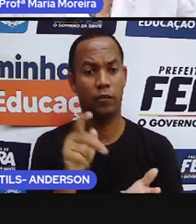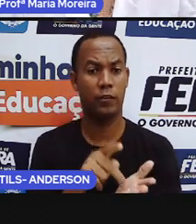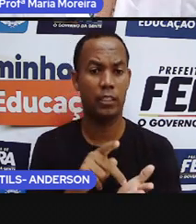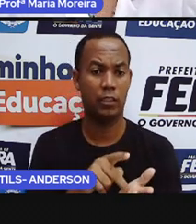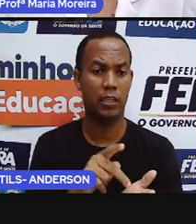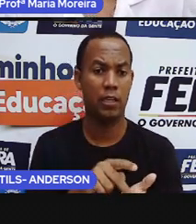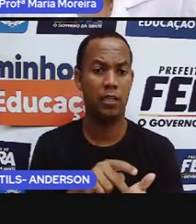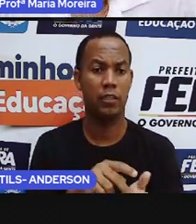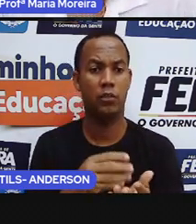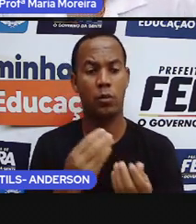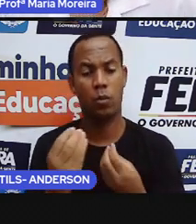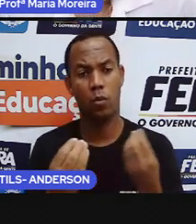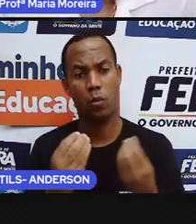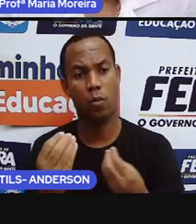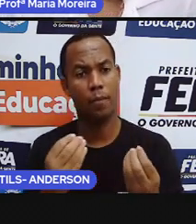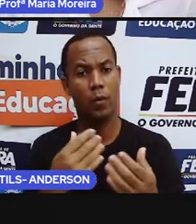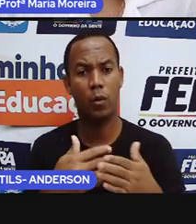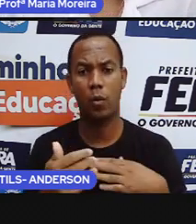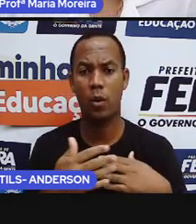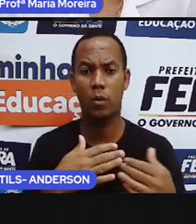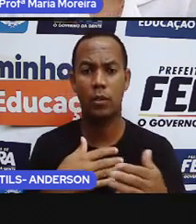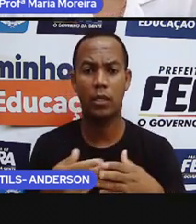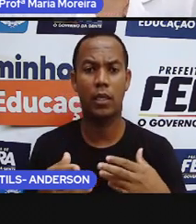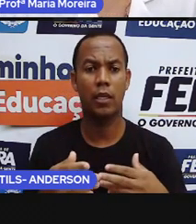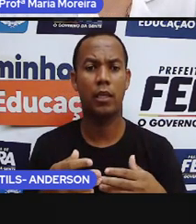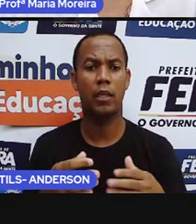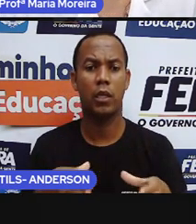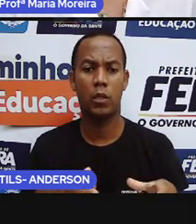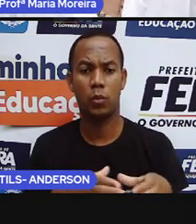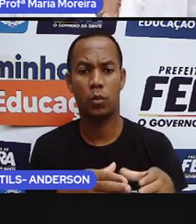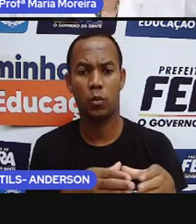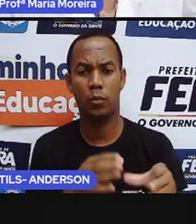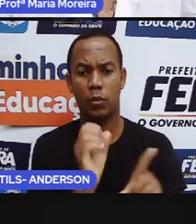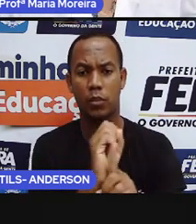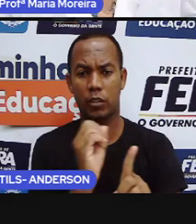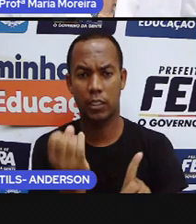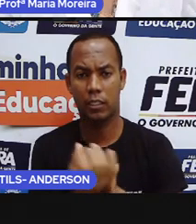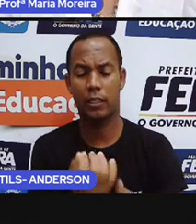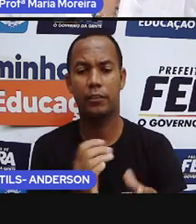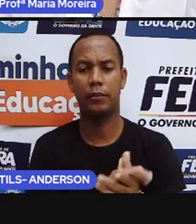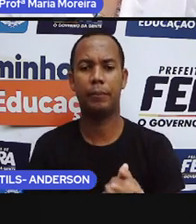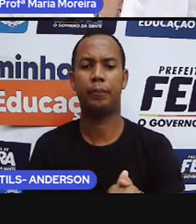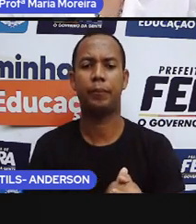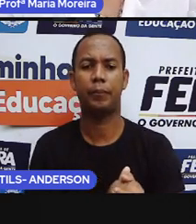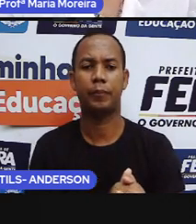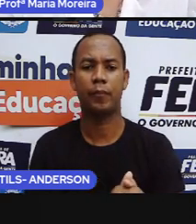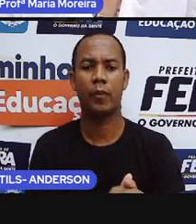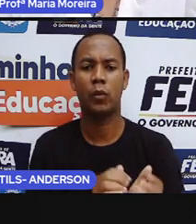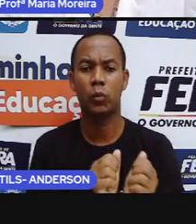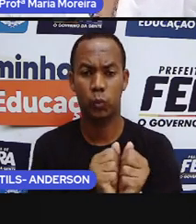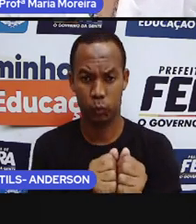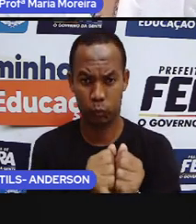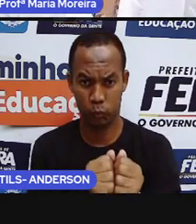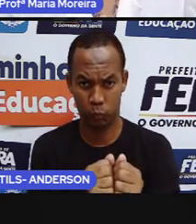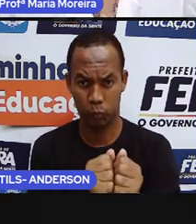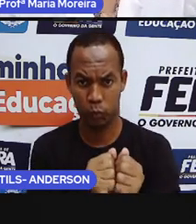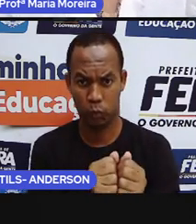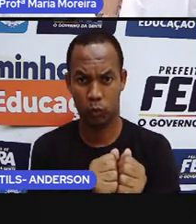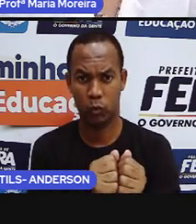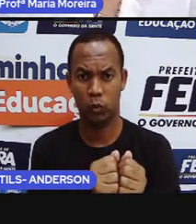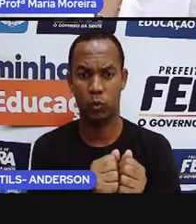para qualquer sociedade. Bom, juntos, olha só o que eu acabo de falar aqui, juntos,